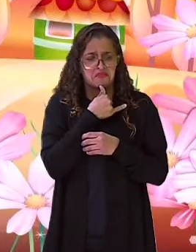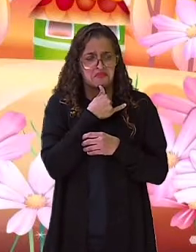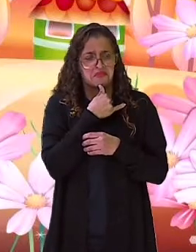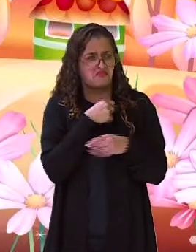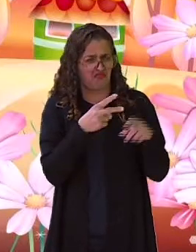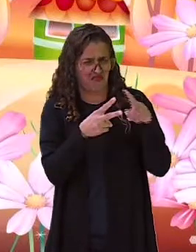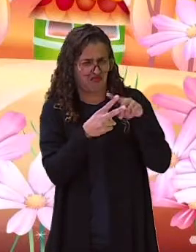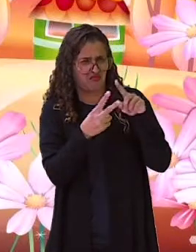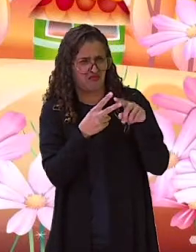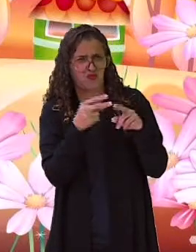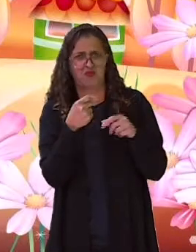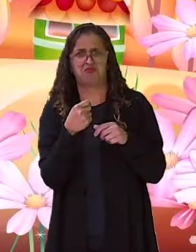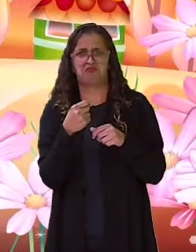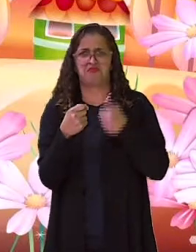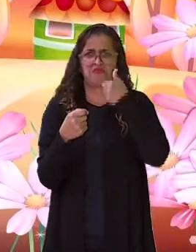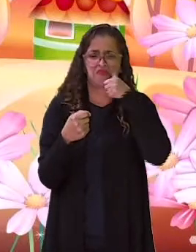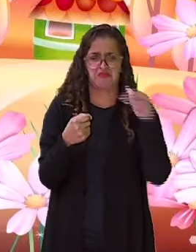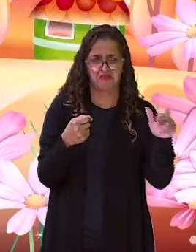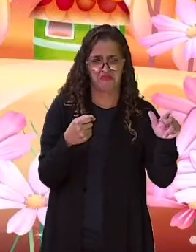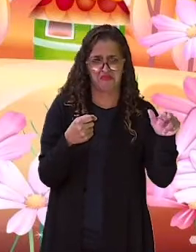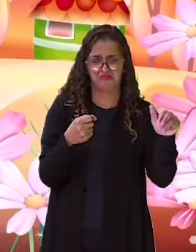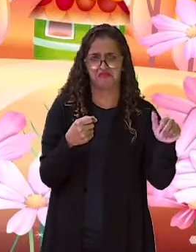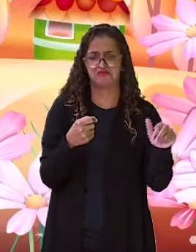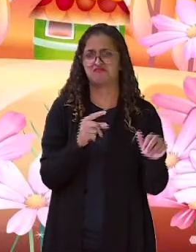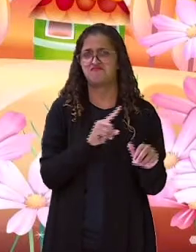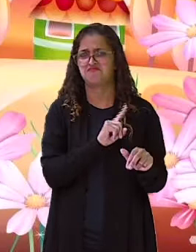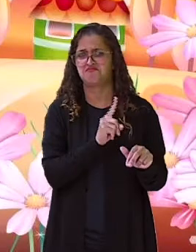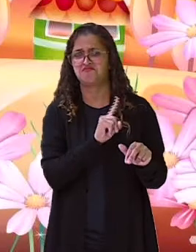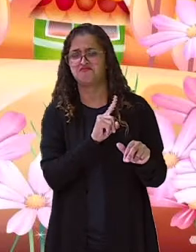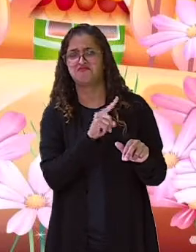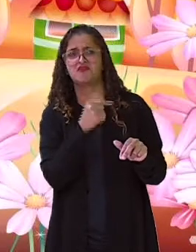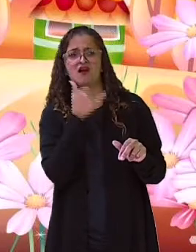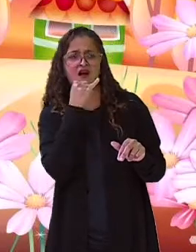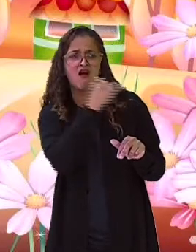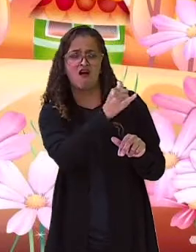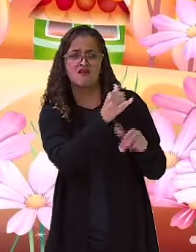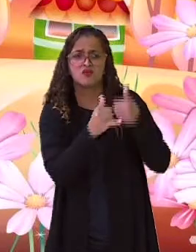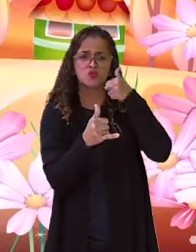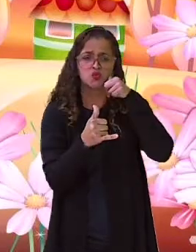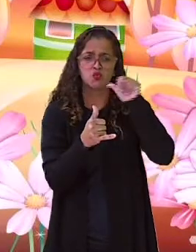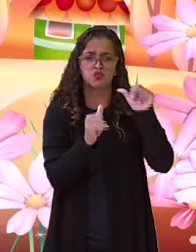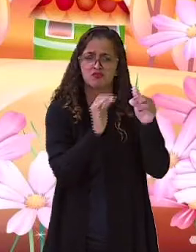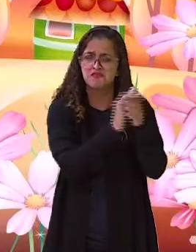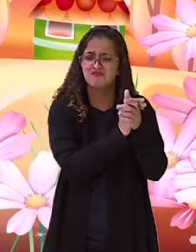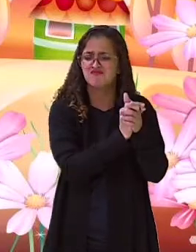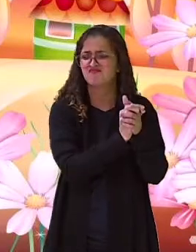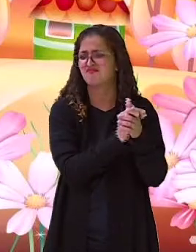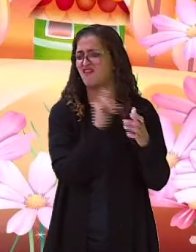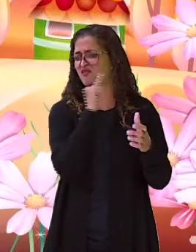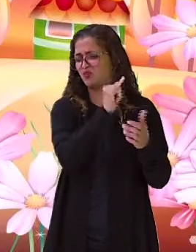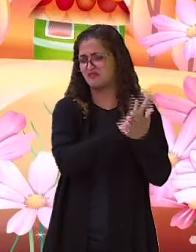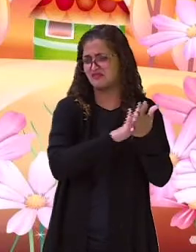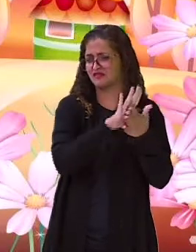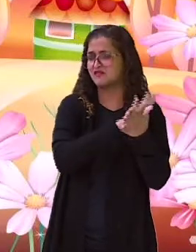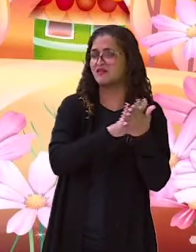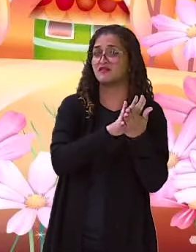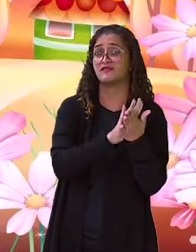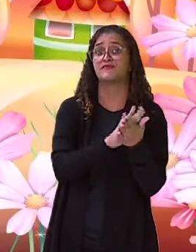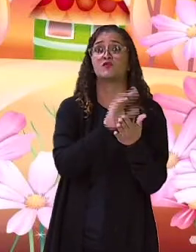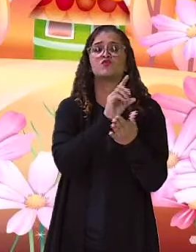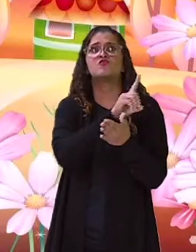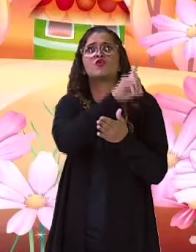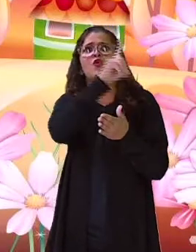e nem da moeda de prata. No outro dia, o homem acordou com o céu ainda cheio de